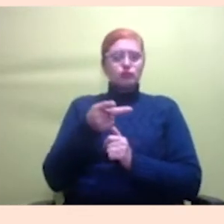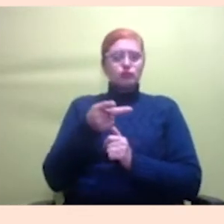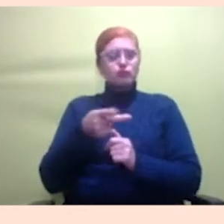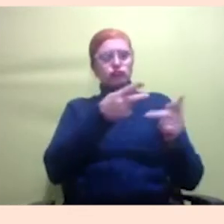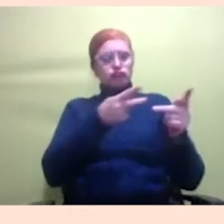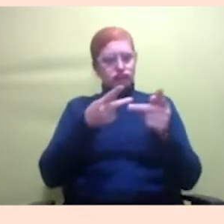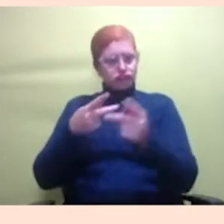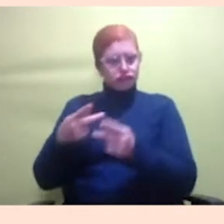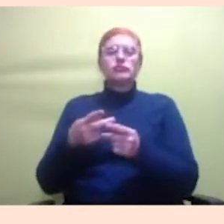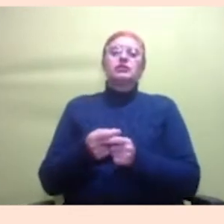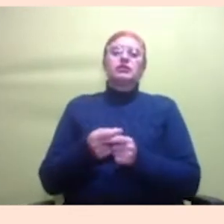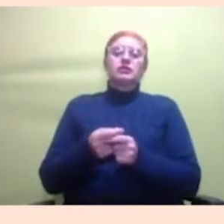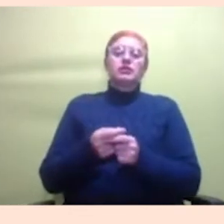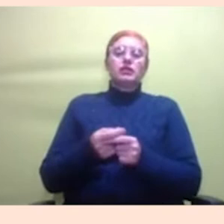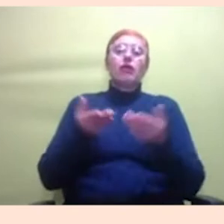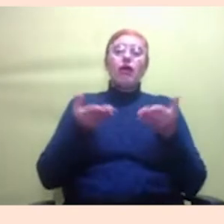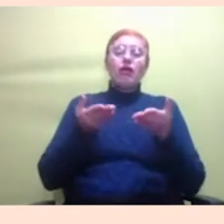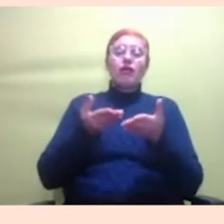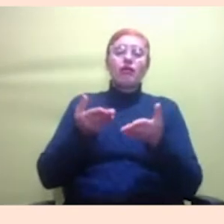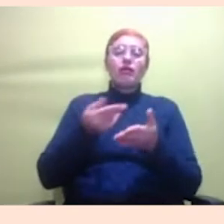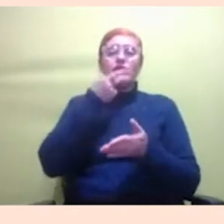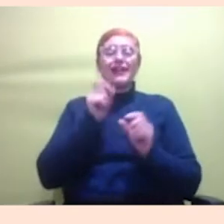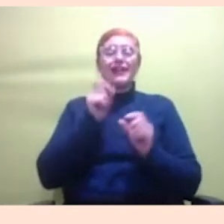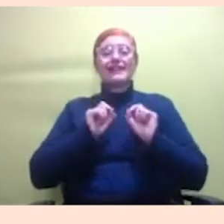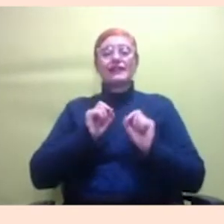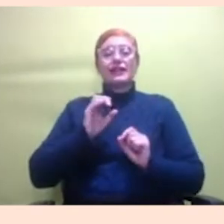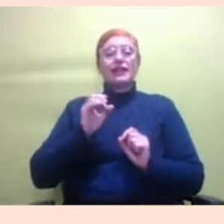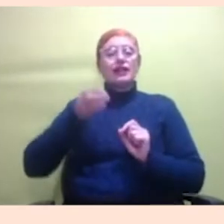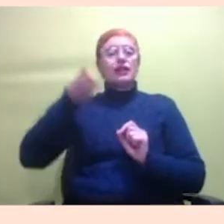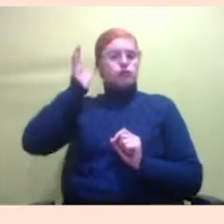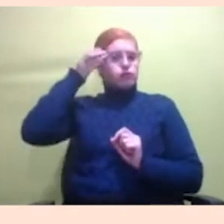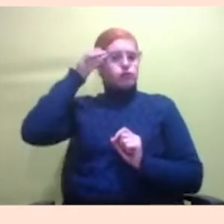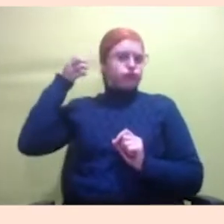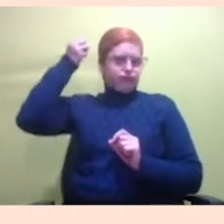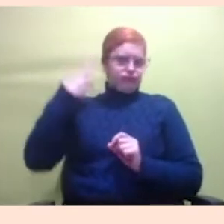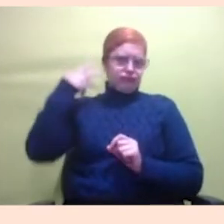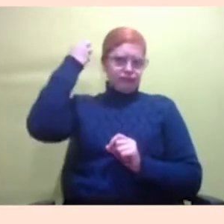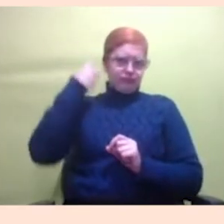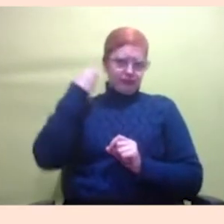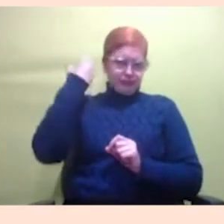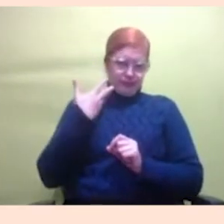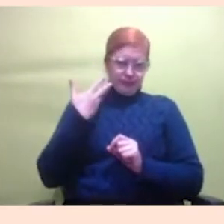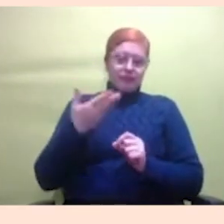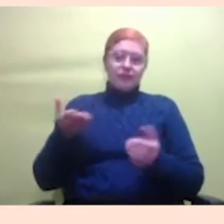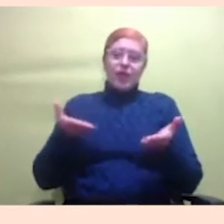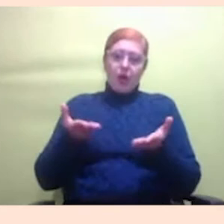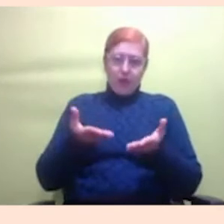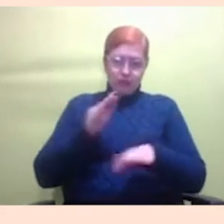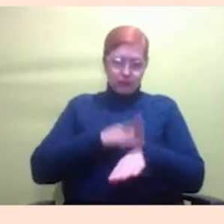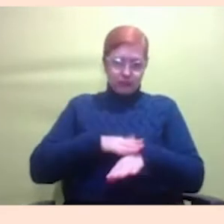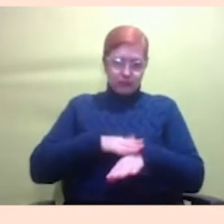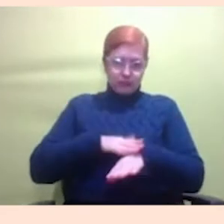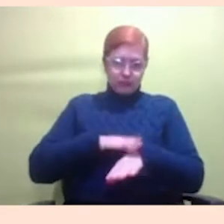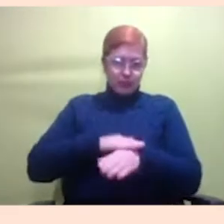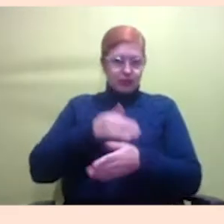passar para a Cris Kene para já abrir o seu trabalho, fazendo audiodescrição nesse momento inicial. Bem